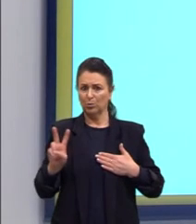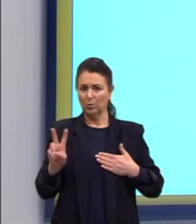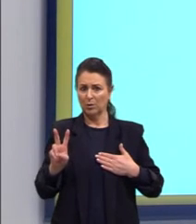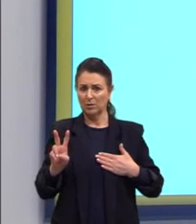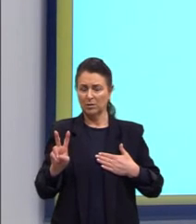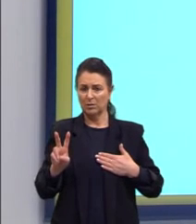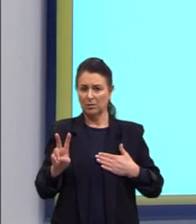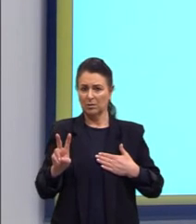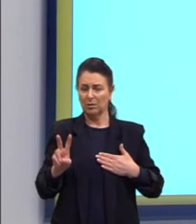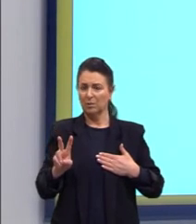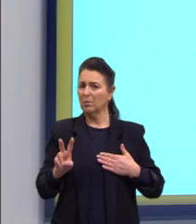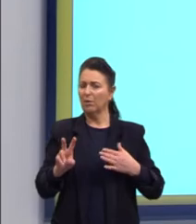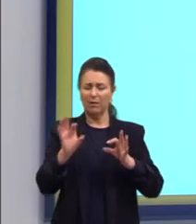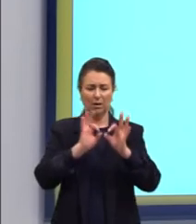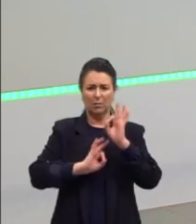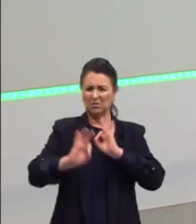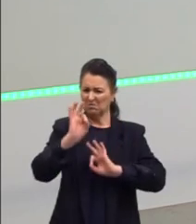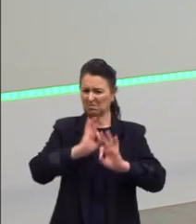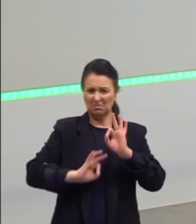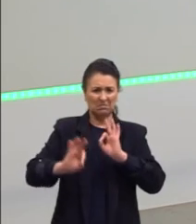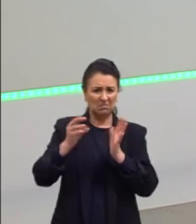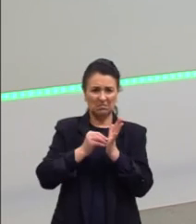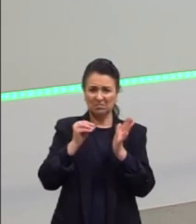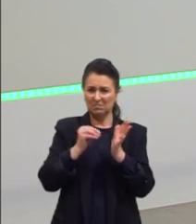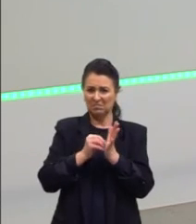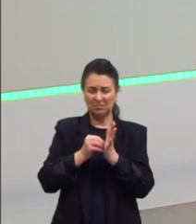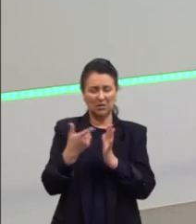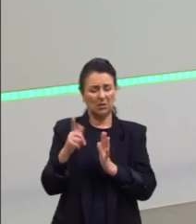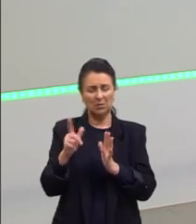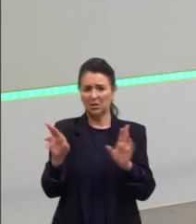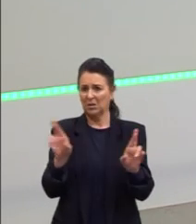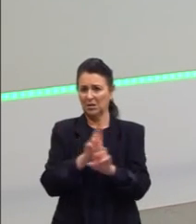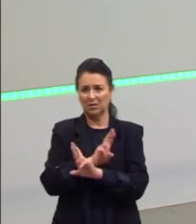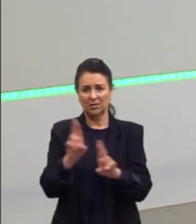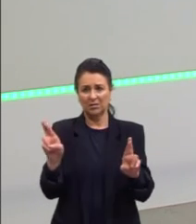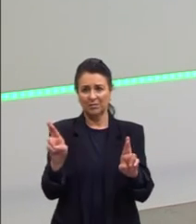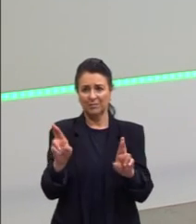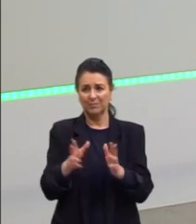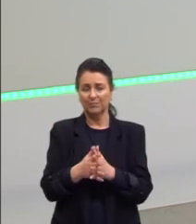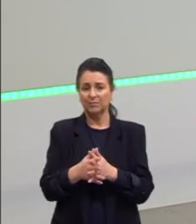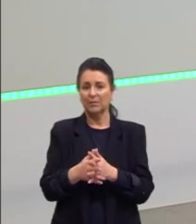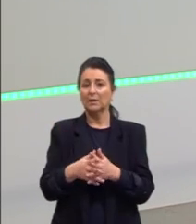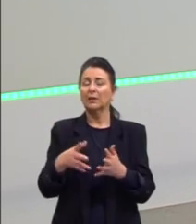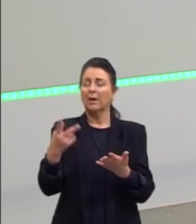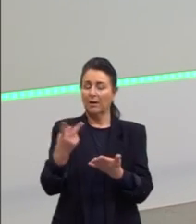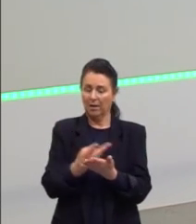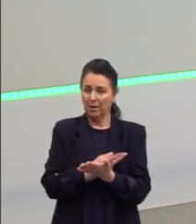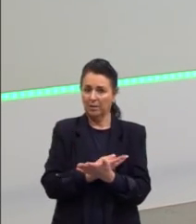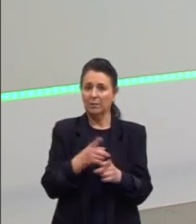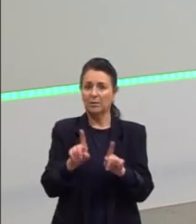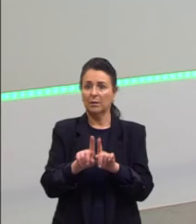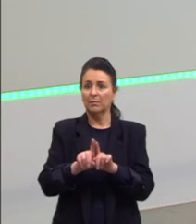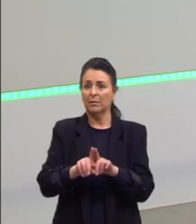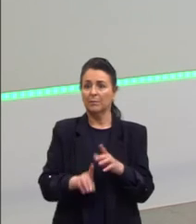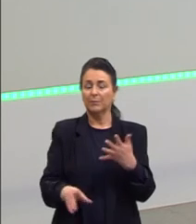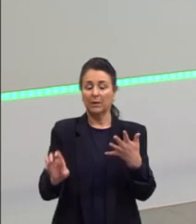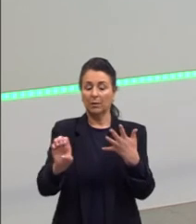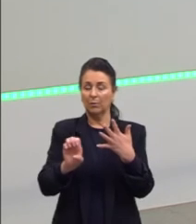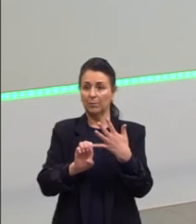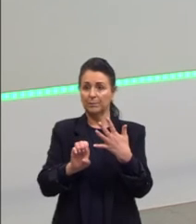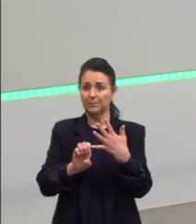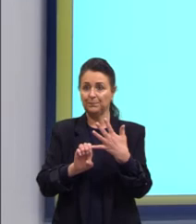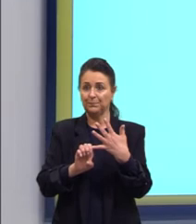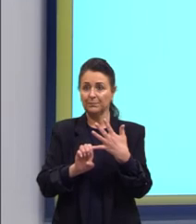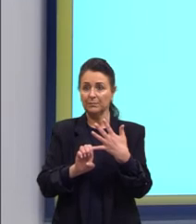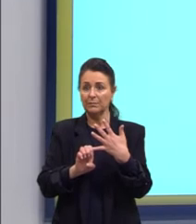vai causar a desorganização do sistema imunológico. Não tem relação. Então, está incorreto. Sobrou a letra E.